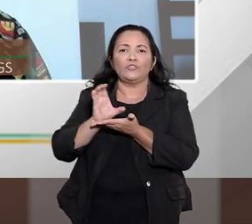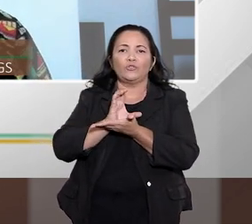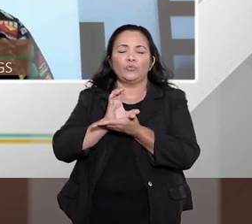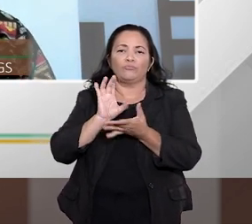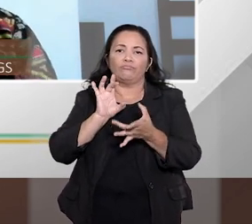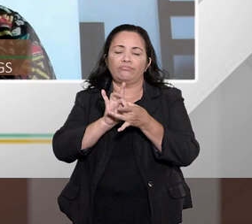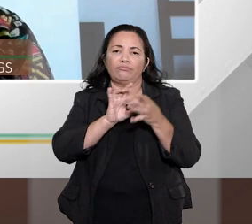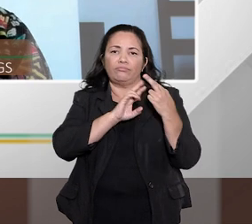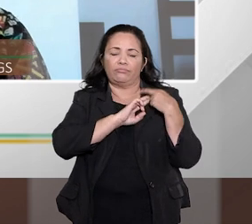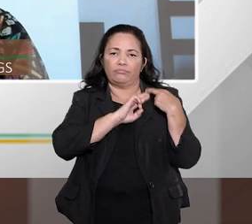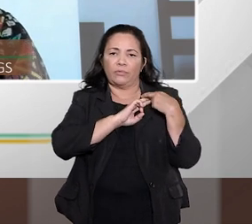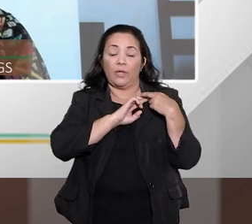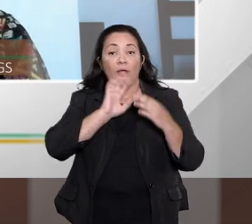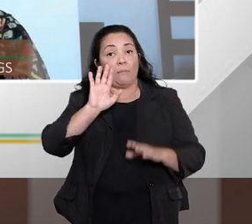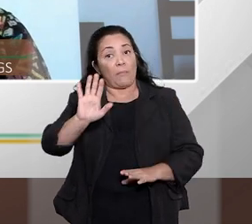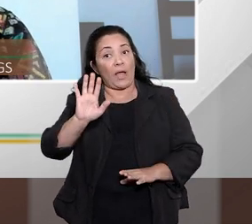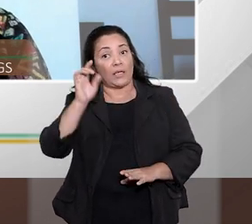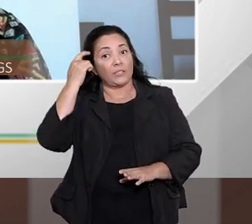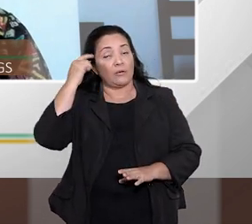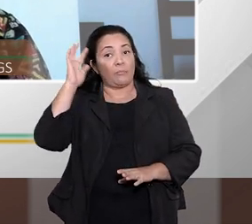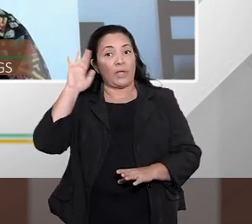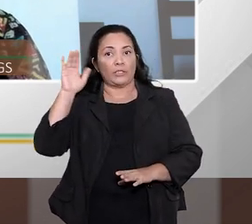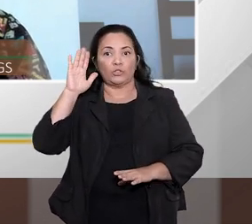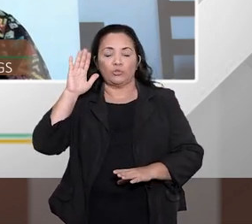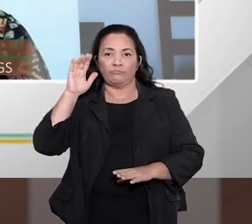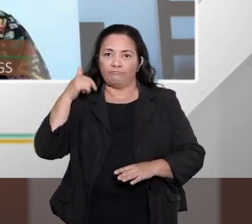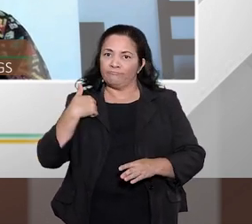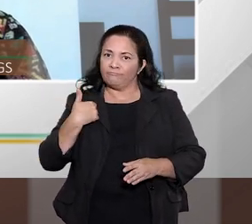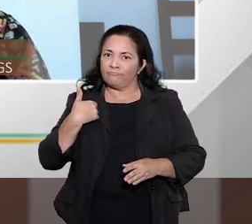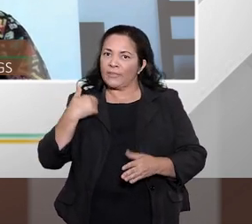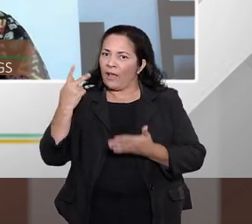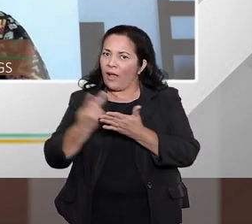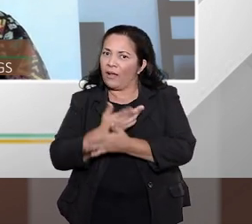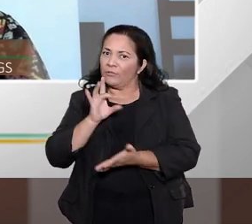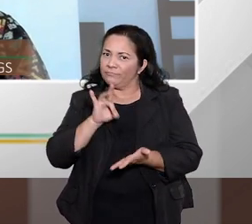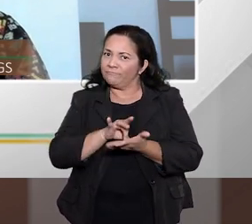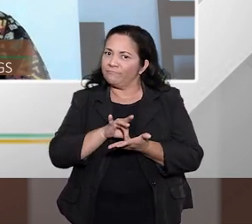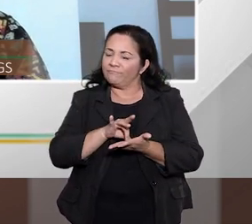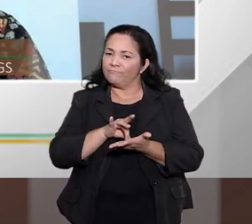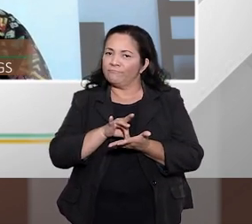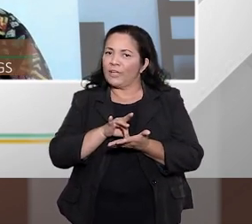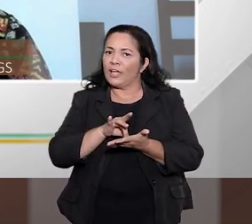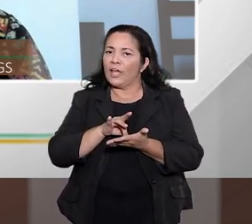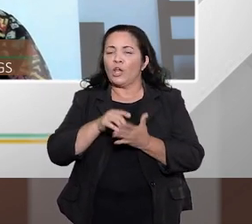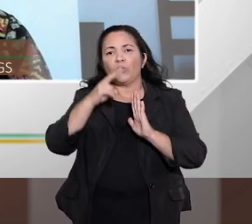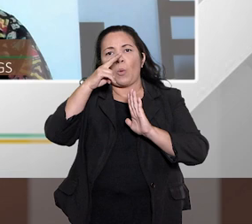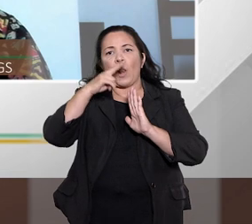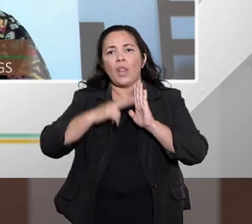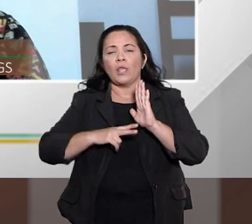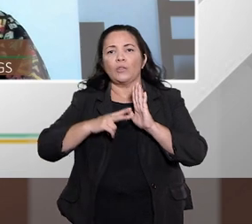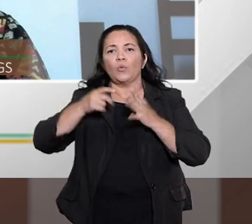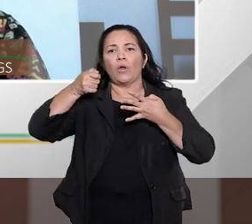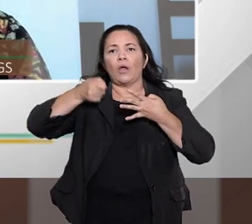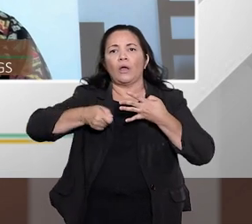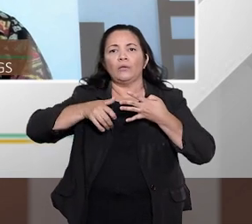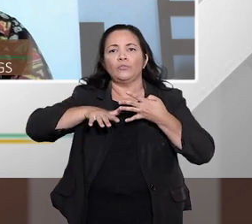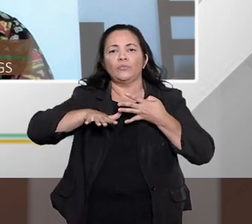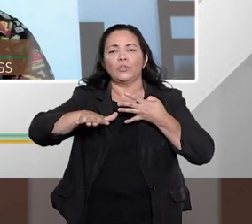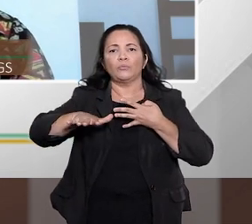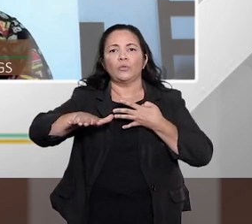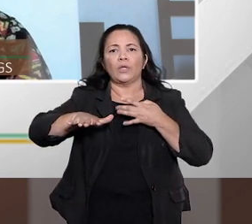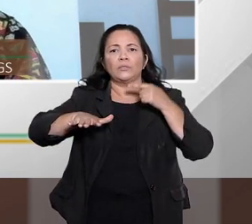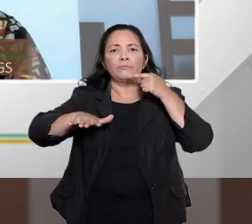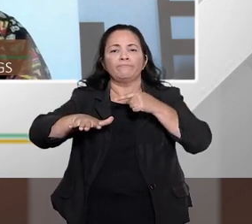prática isso está funcionando eu tenho acompanhado a jurisprudência e infelizmente ainda se